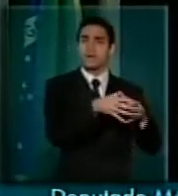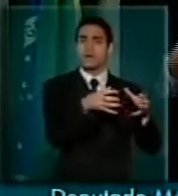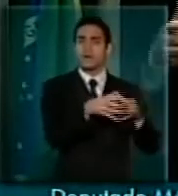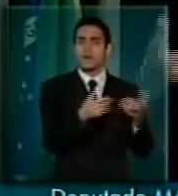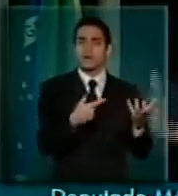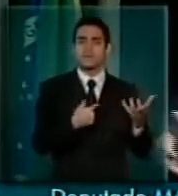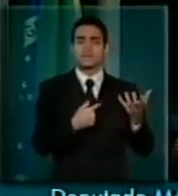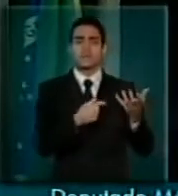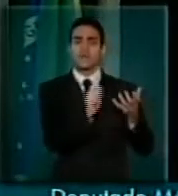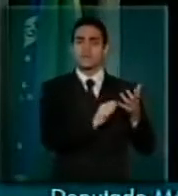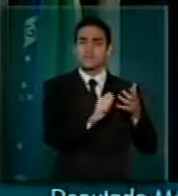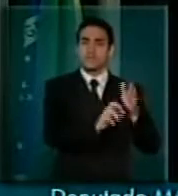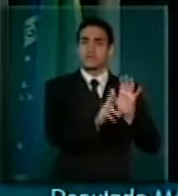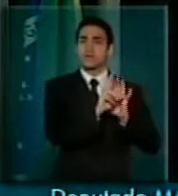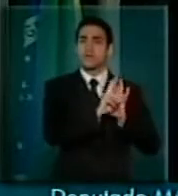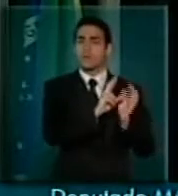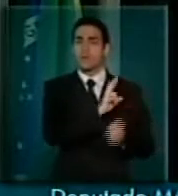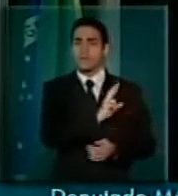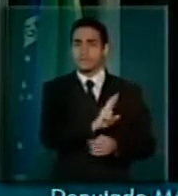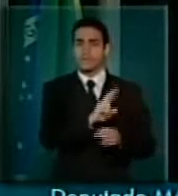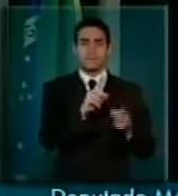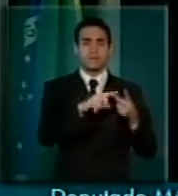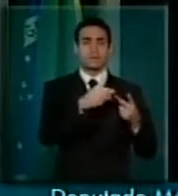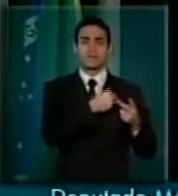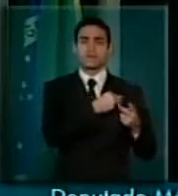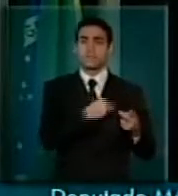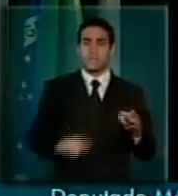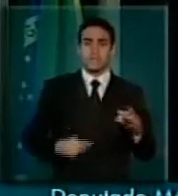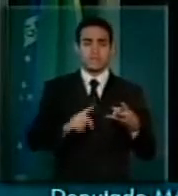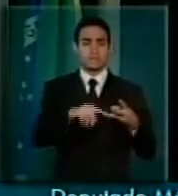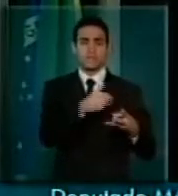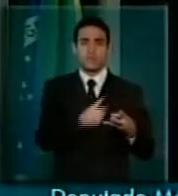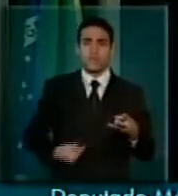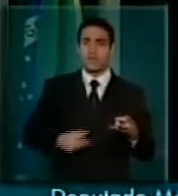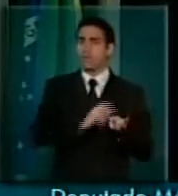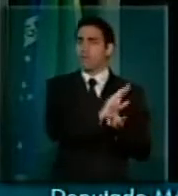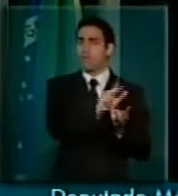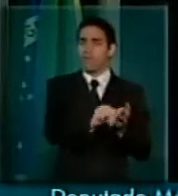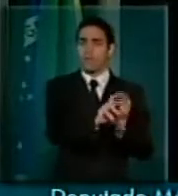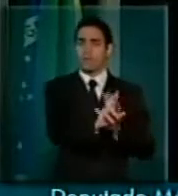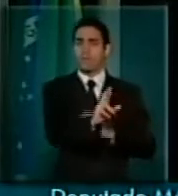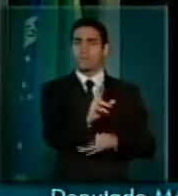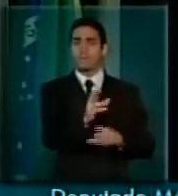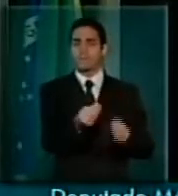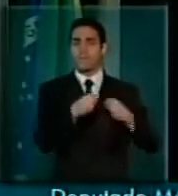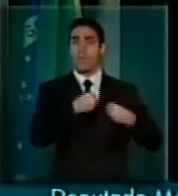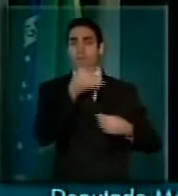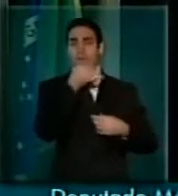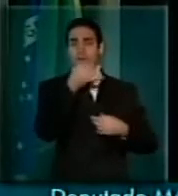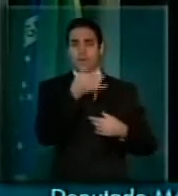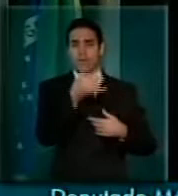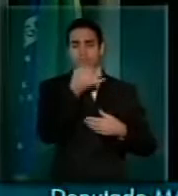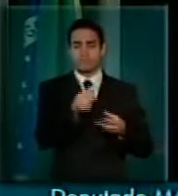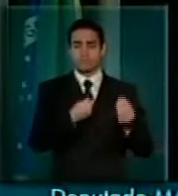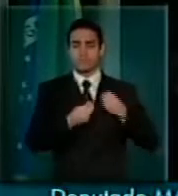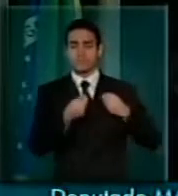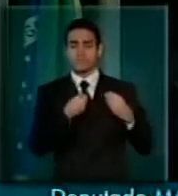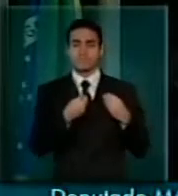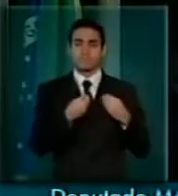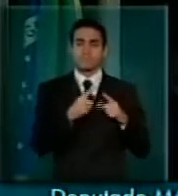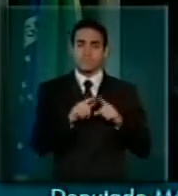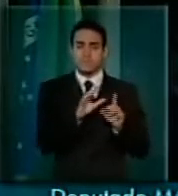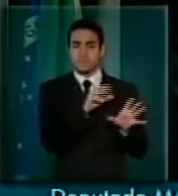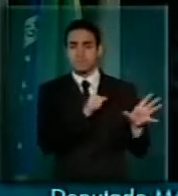instituições, ministros, governadores. Estive o tempo todo dialogando